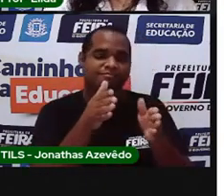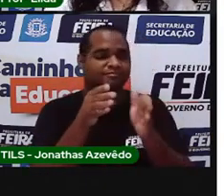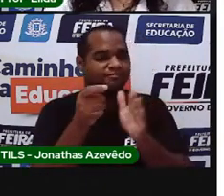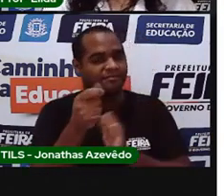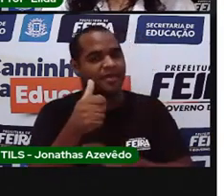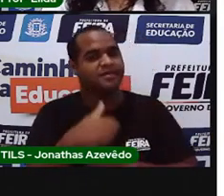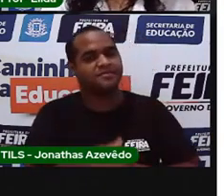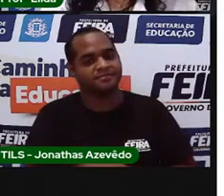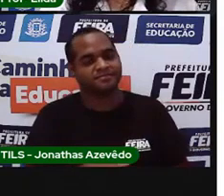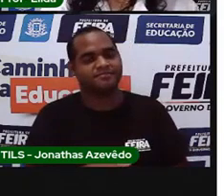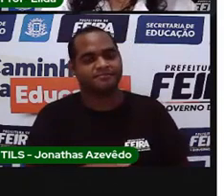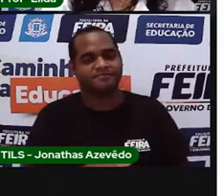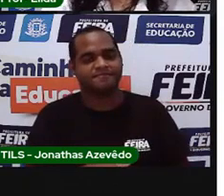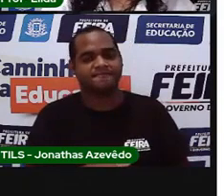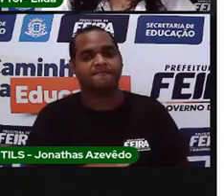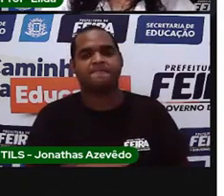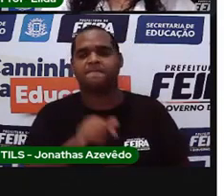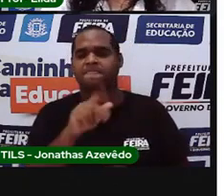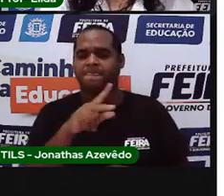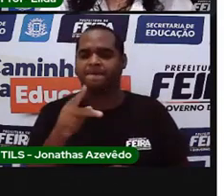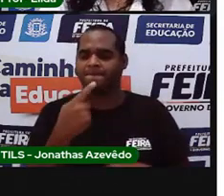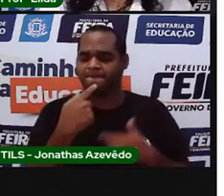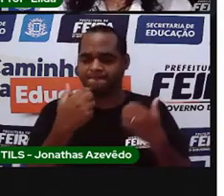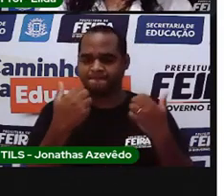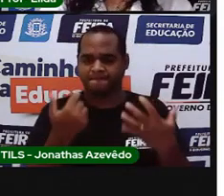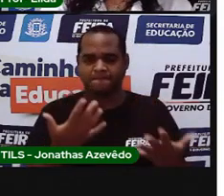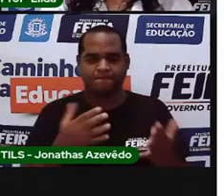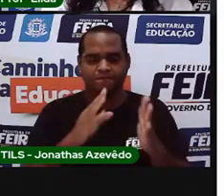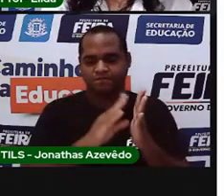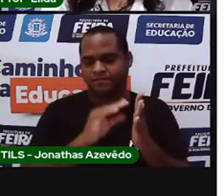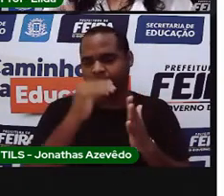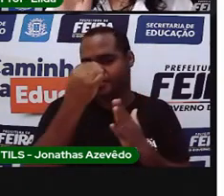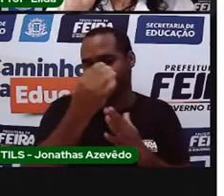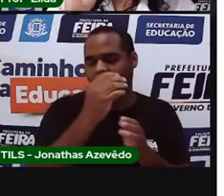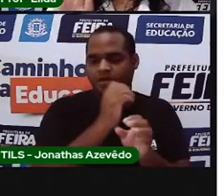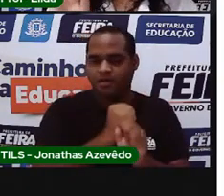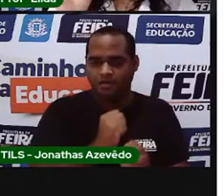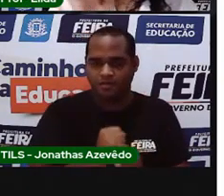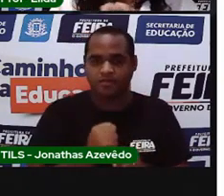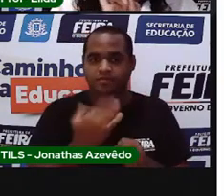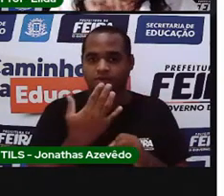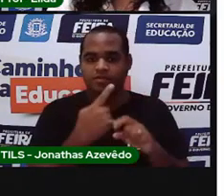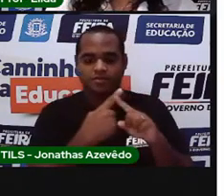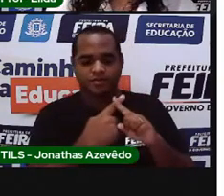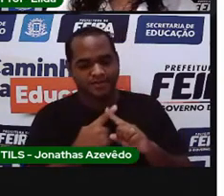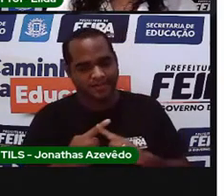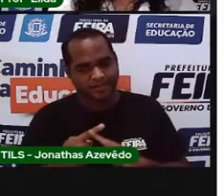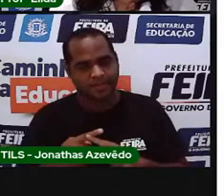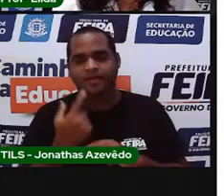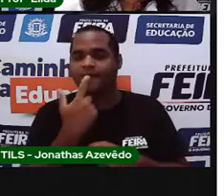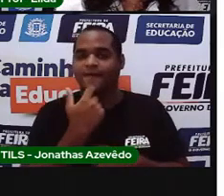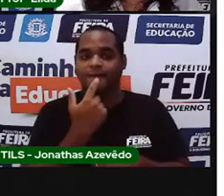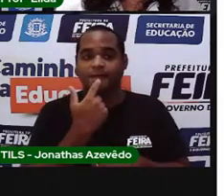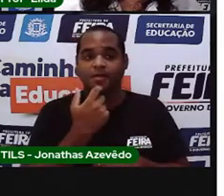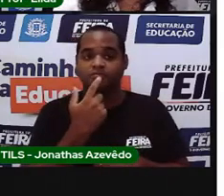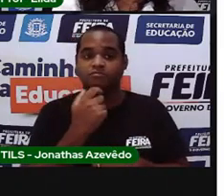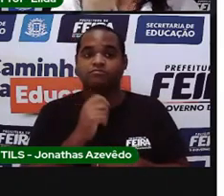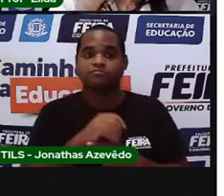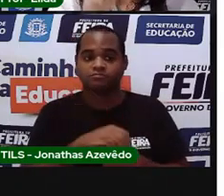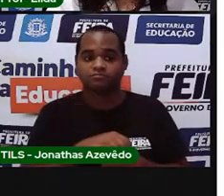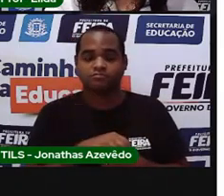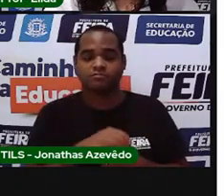fala com vocês, todas as aulas, no calendário, que a gente vai marcar o X vermelho, a PRO